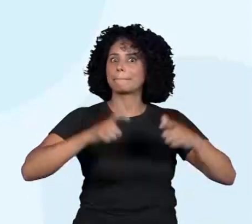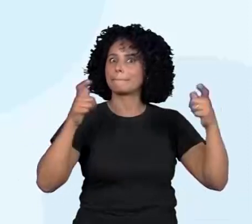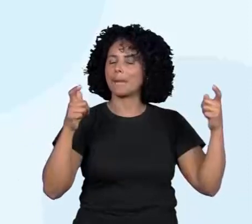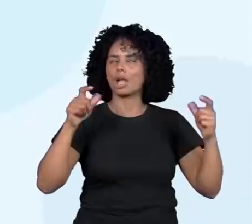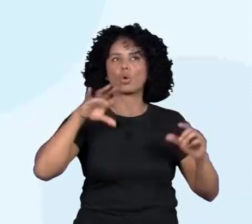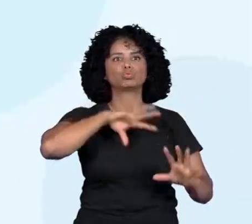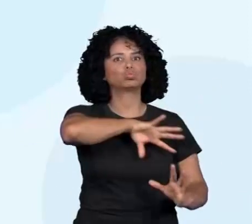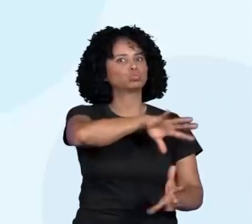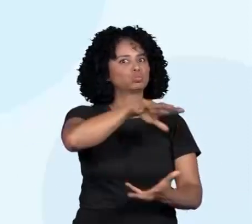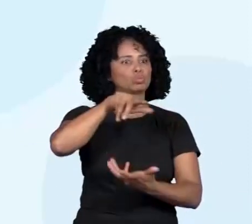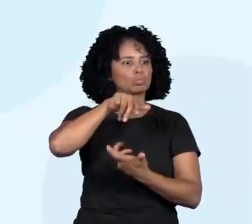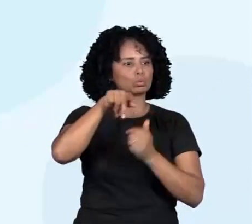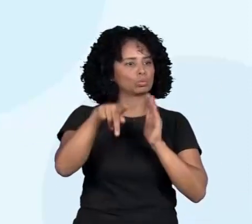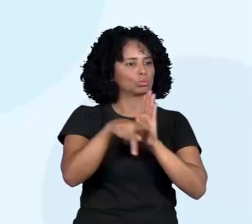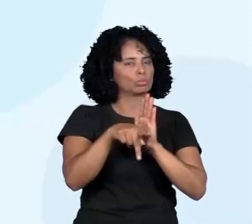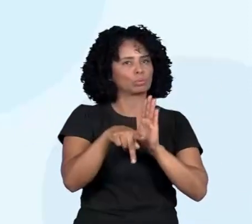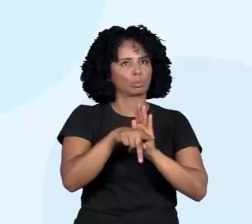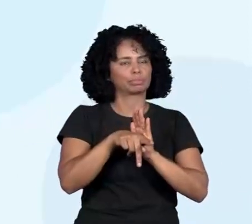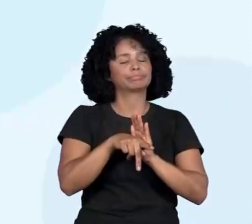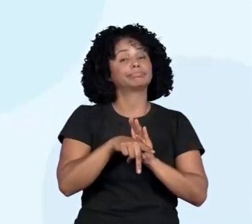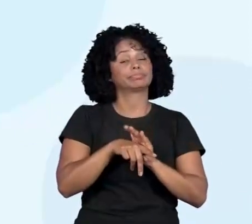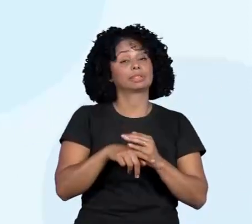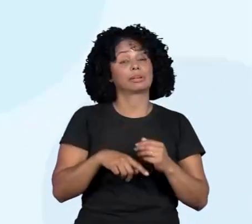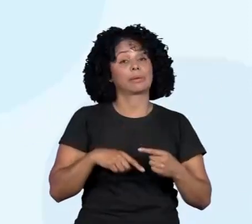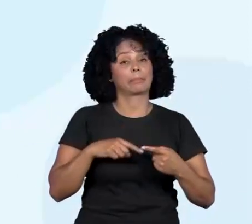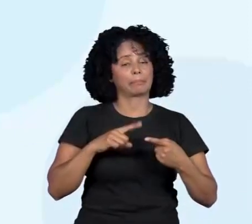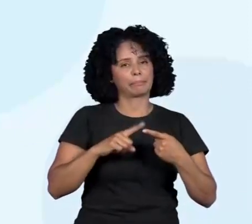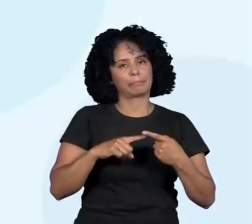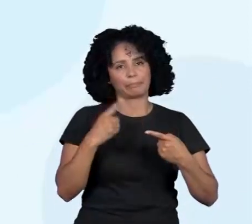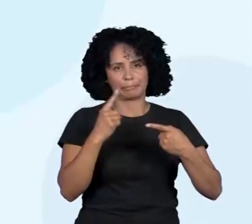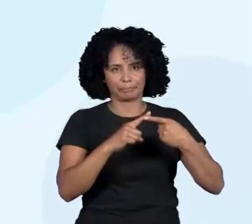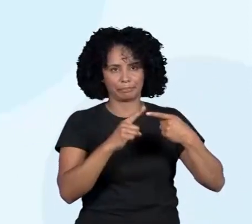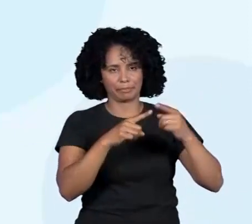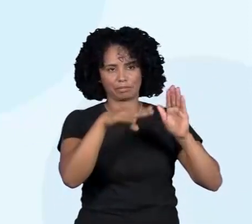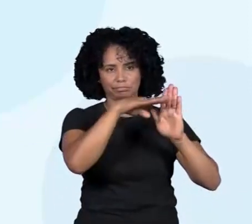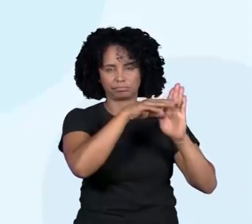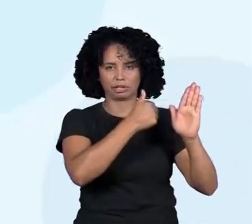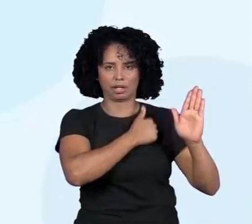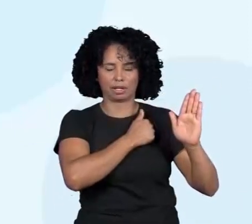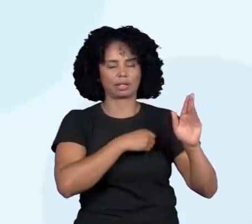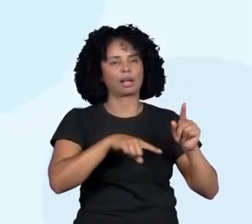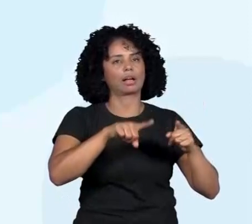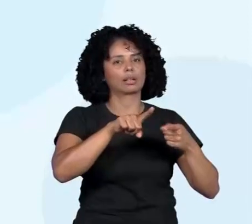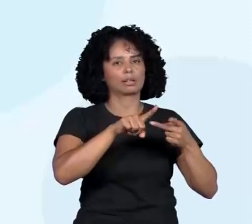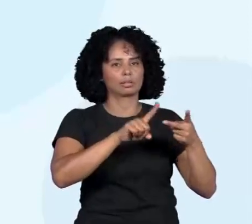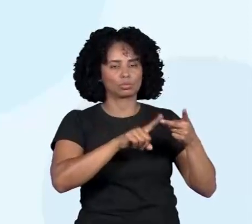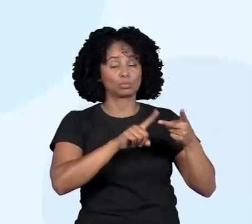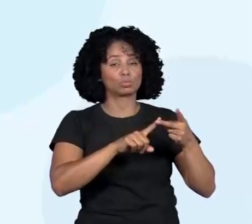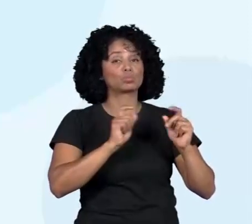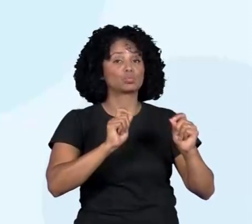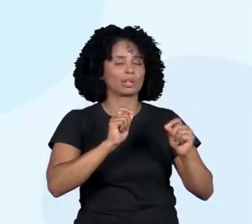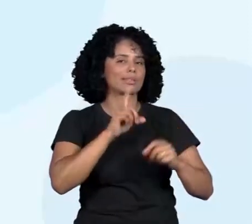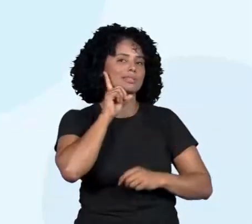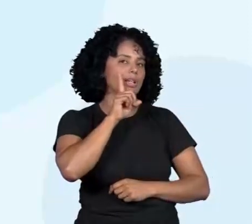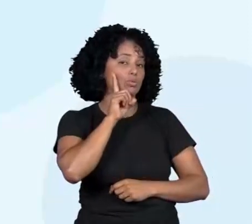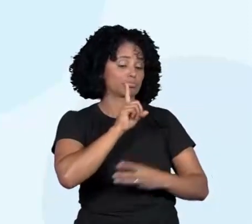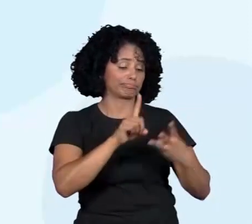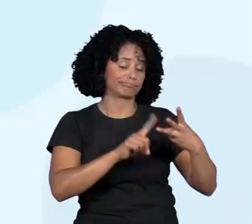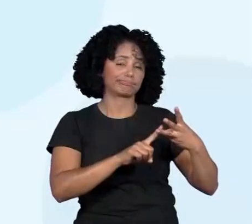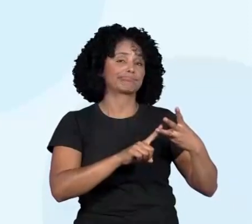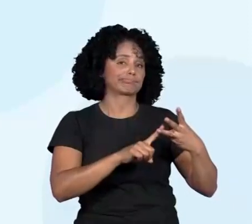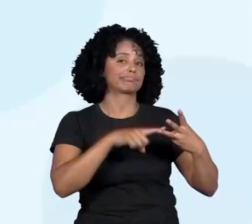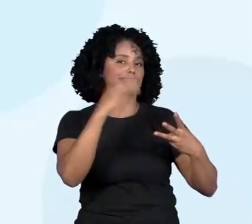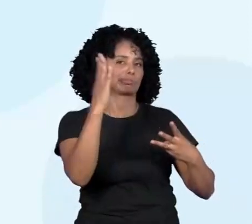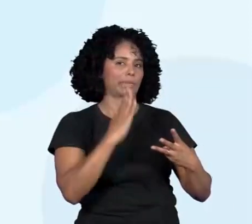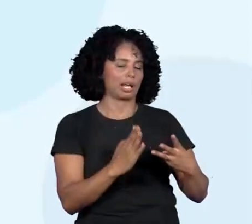hidrelétrico, depois do Canadá e Estados Unidos. Além disso, o terceiro país com maior potencial